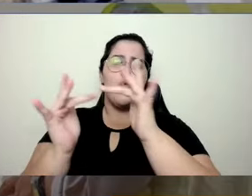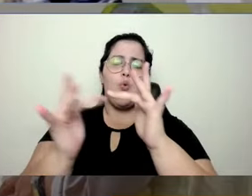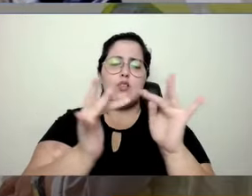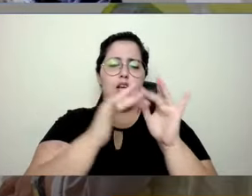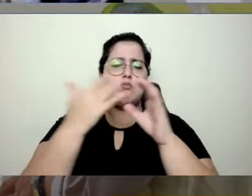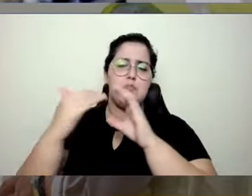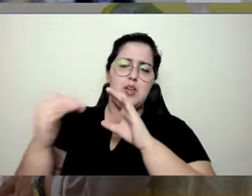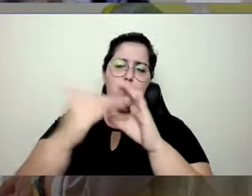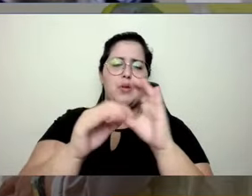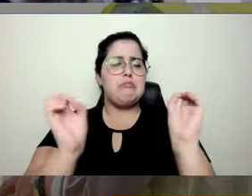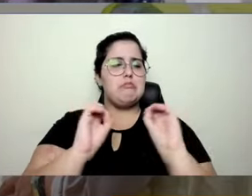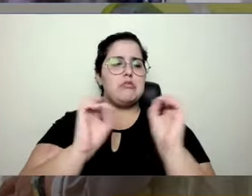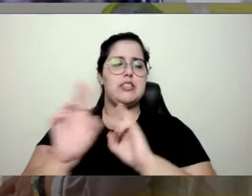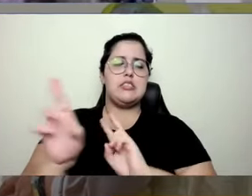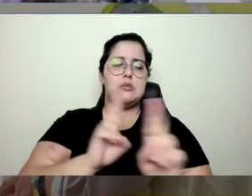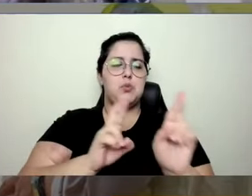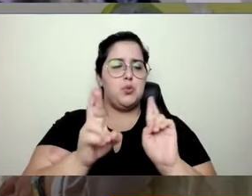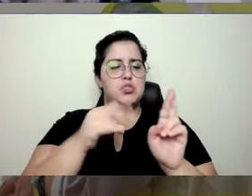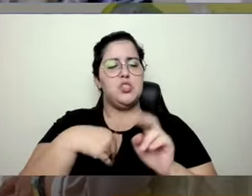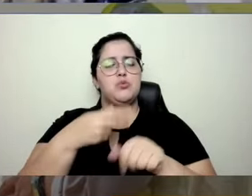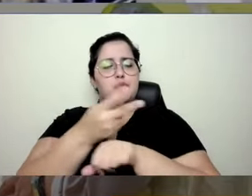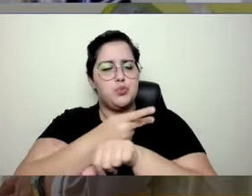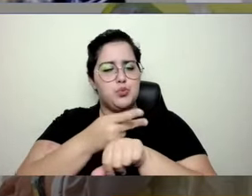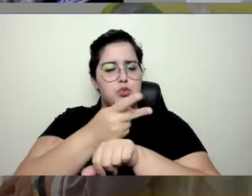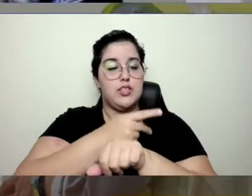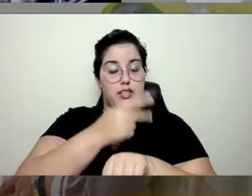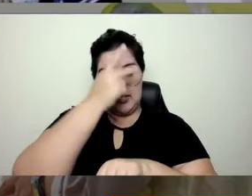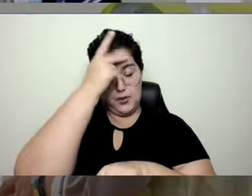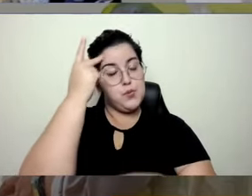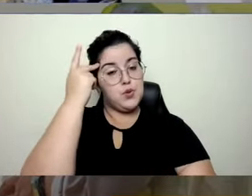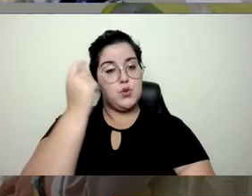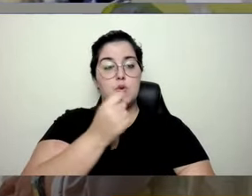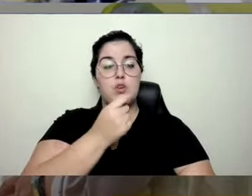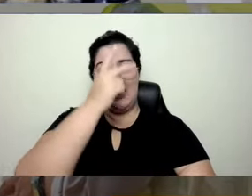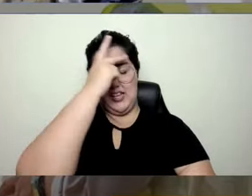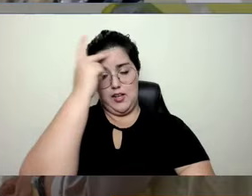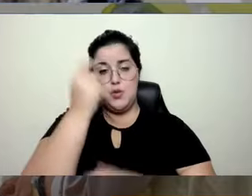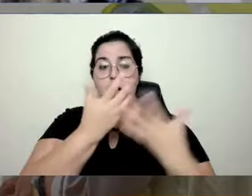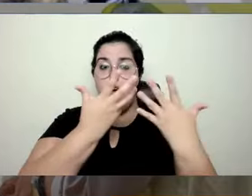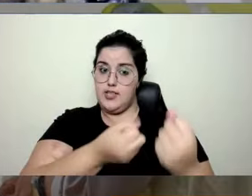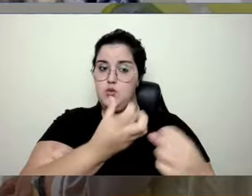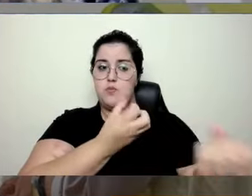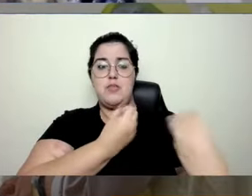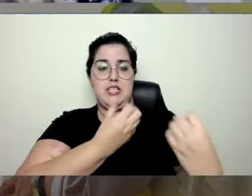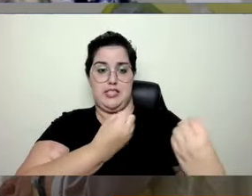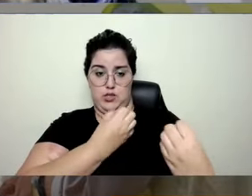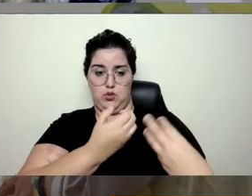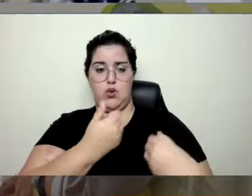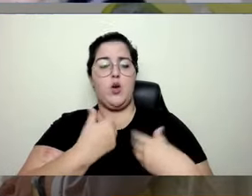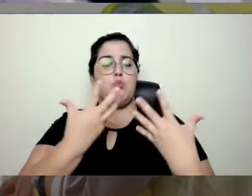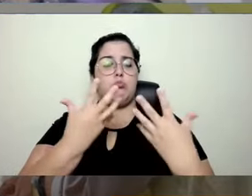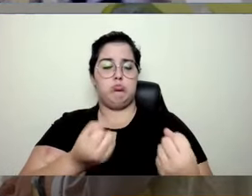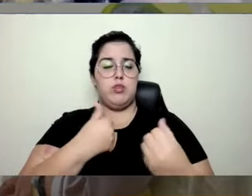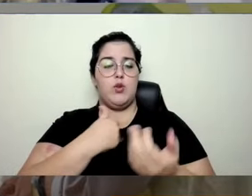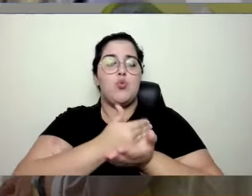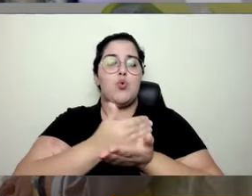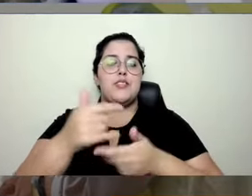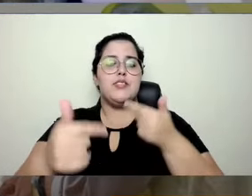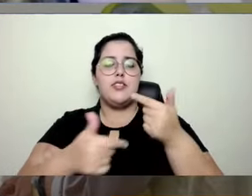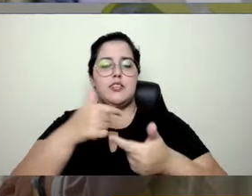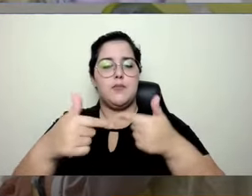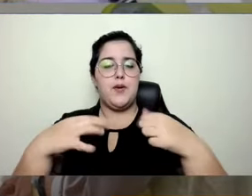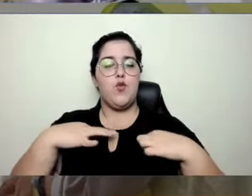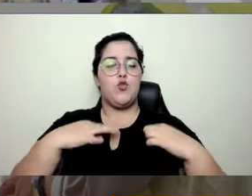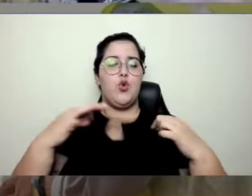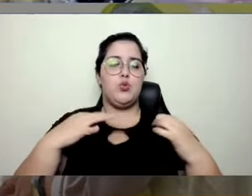pessoal não me respondia, eu mandava para outra pessoa, até que alguém falava vem aqui, eu ensino. Comecei a fazer trabalho voluntário, tem uma galera que